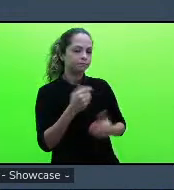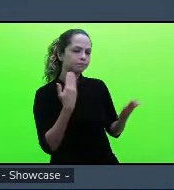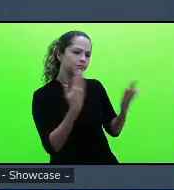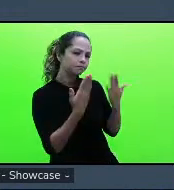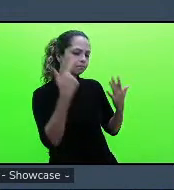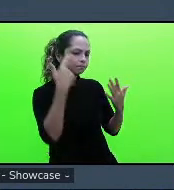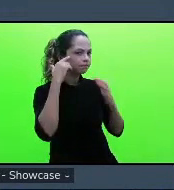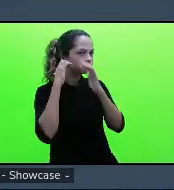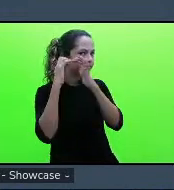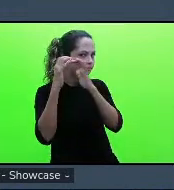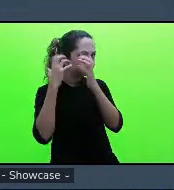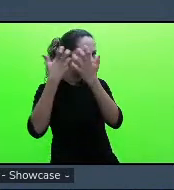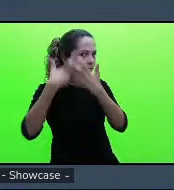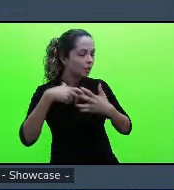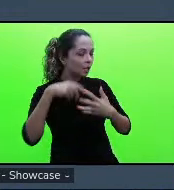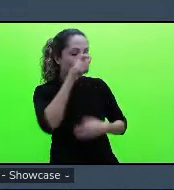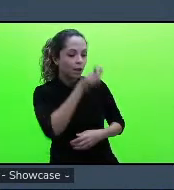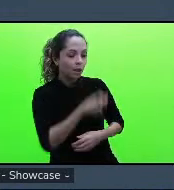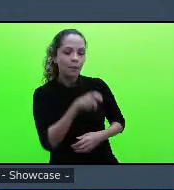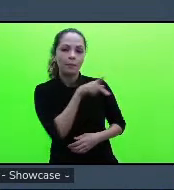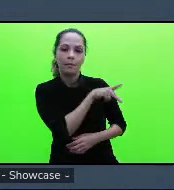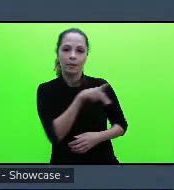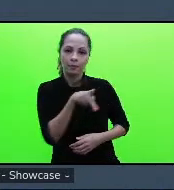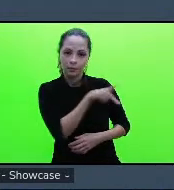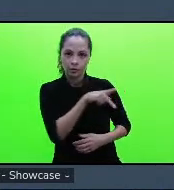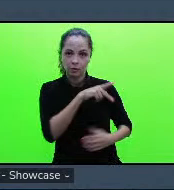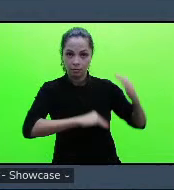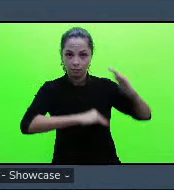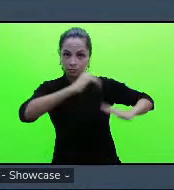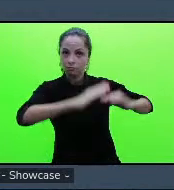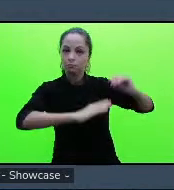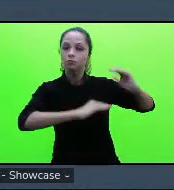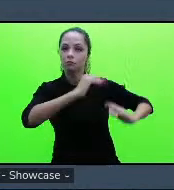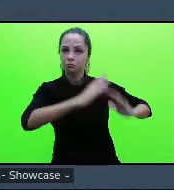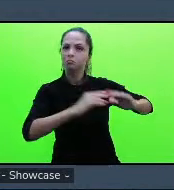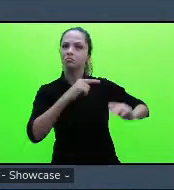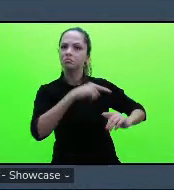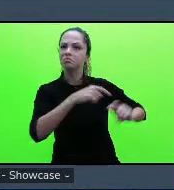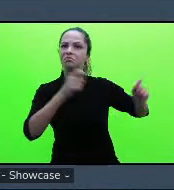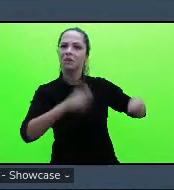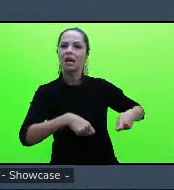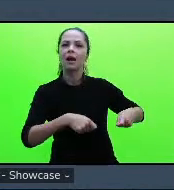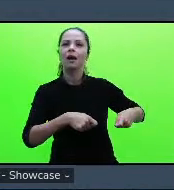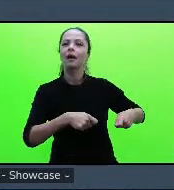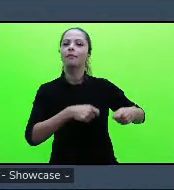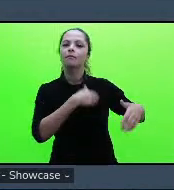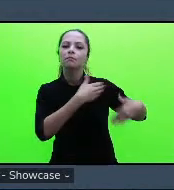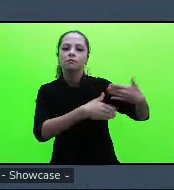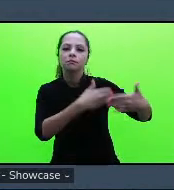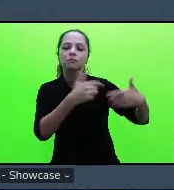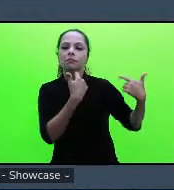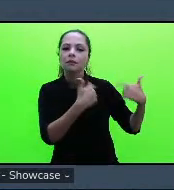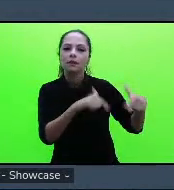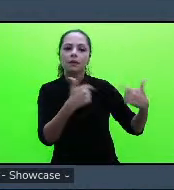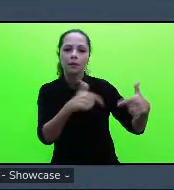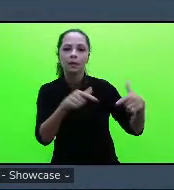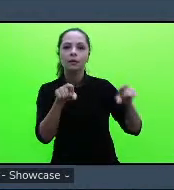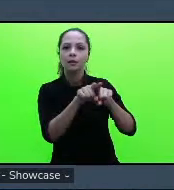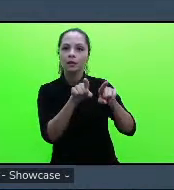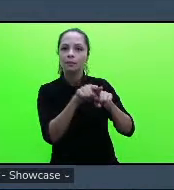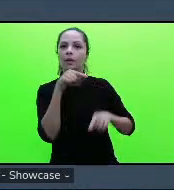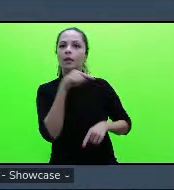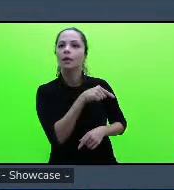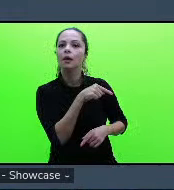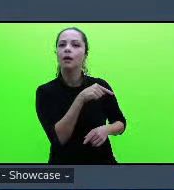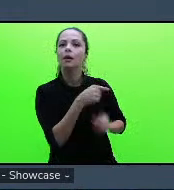de fato uma prática libertadora e demonstramos a importância do planejamento didático docente para a